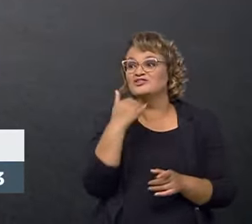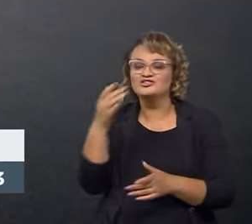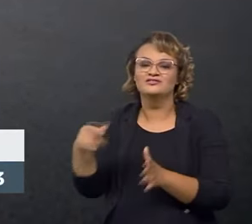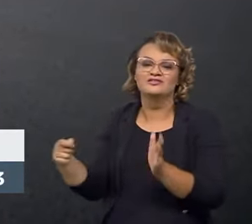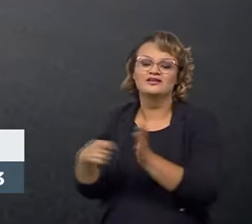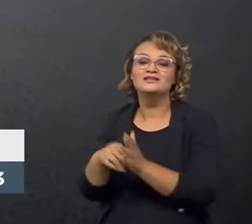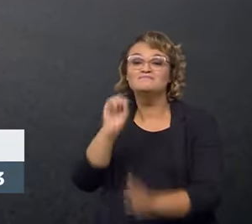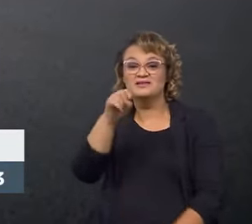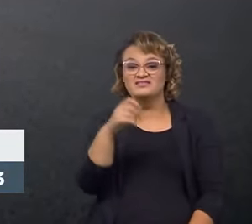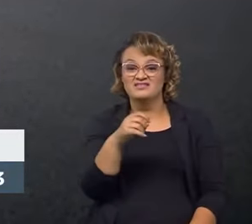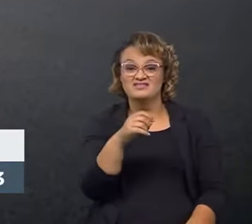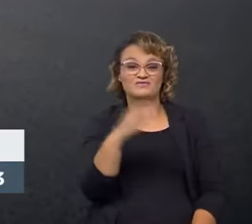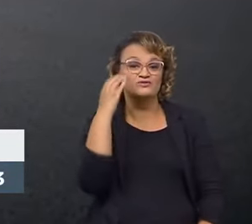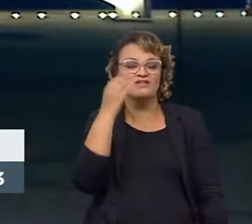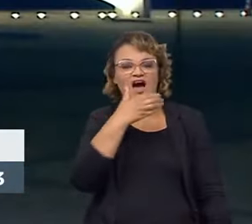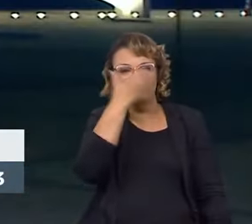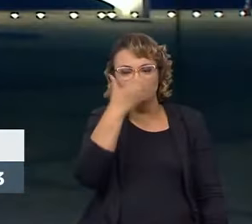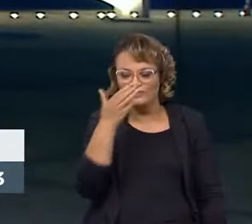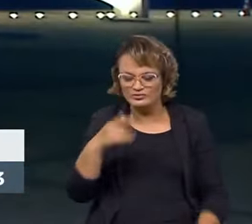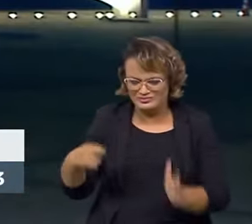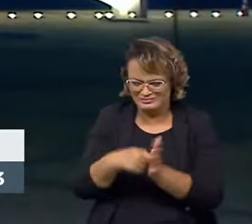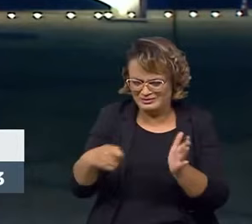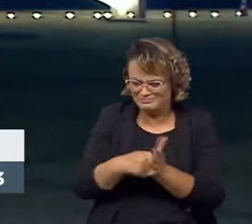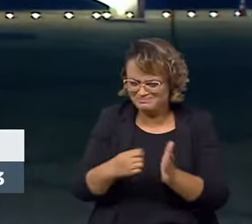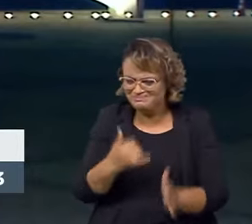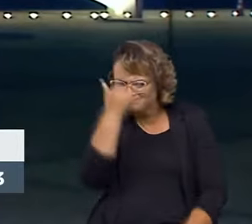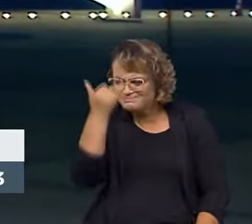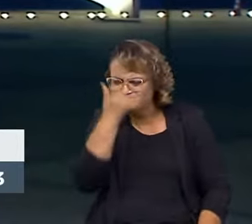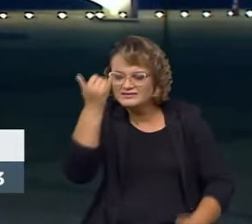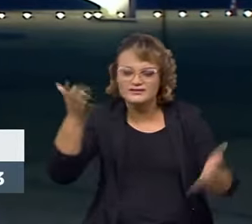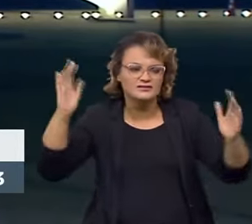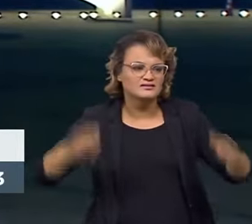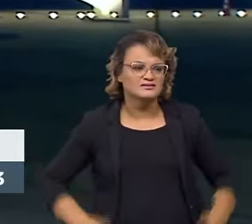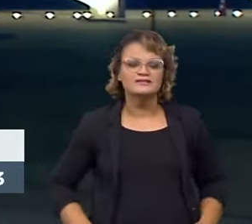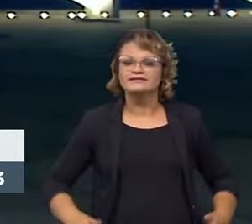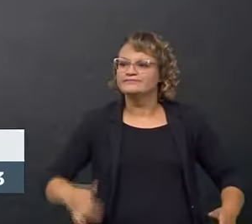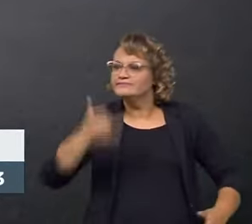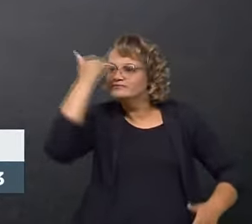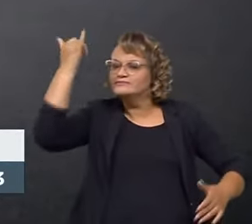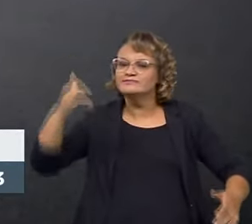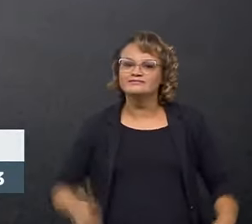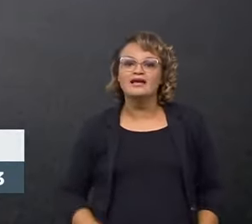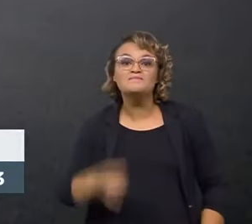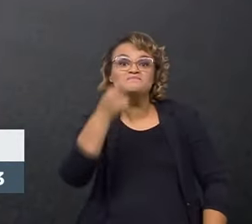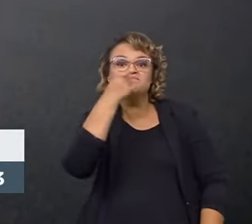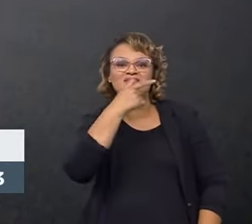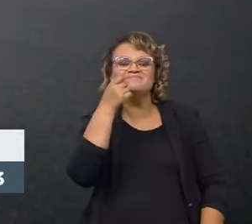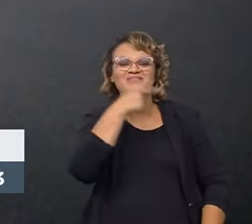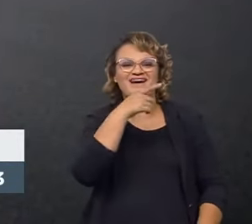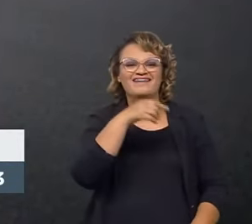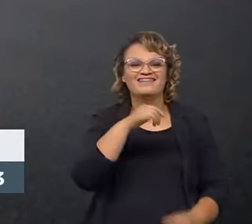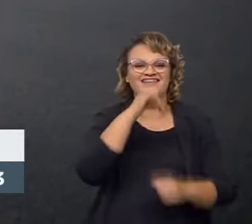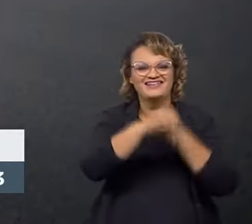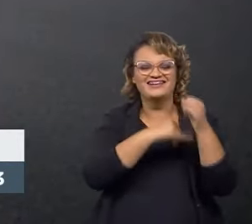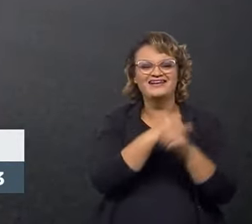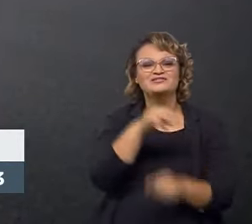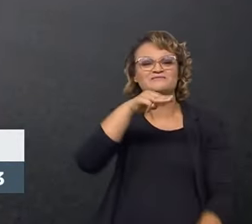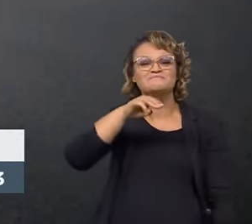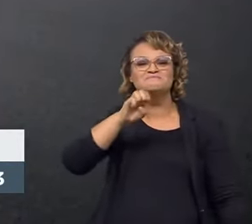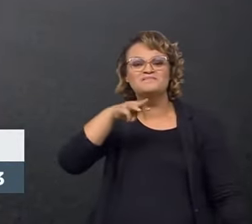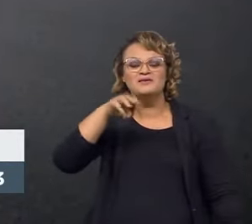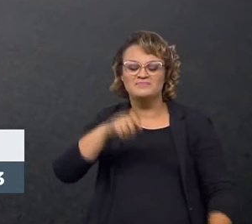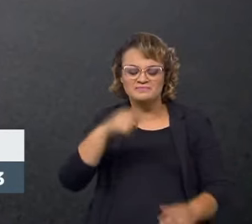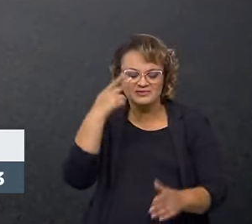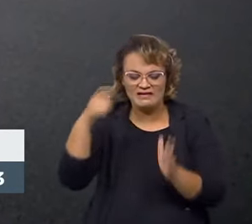iPhone, então, daqui a pouco, nem reconhece, aí você fica bravo. E estragou o seu produto. Estragou o seu produto. Exato. piada na internet, nas redes sociais, tem uma brincadeira do pessoal